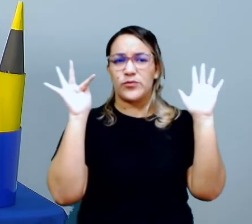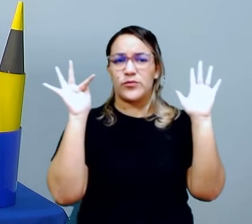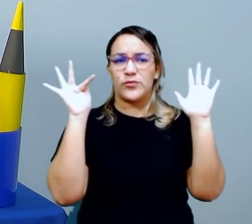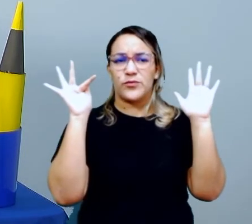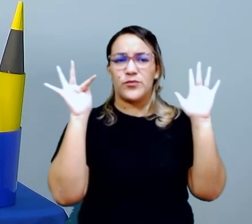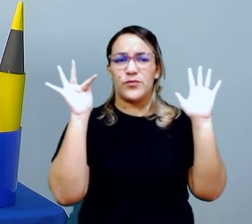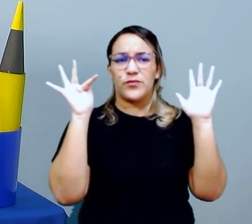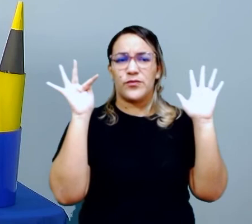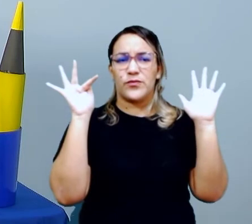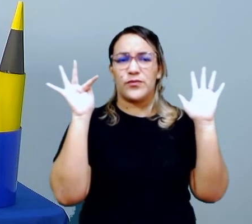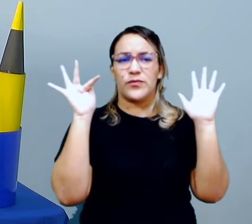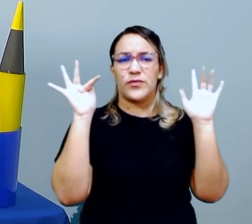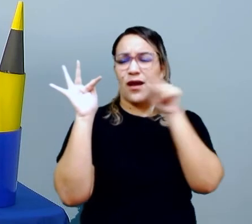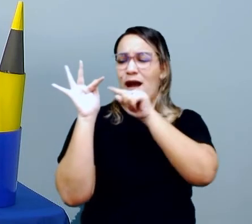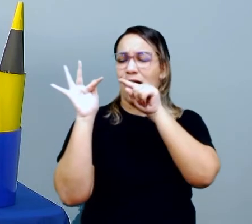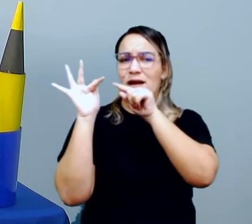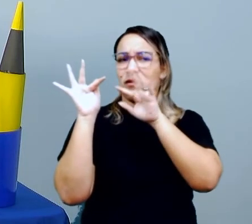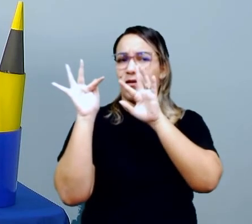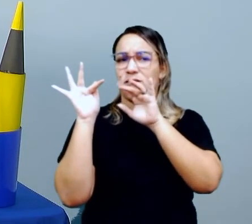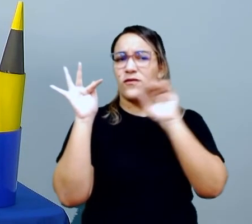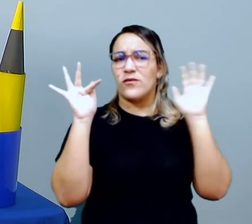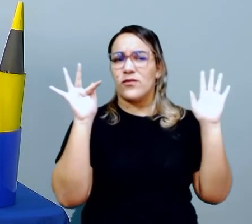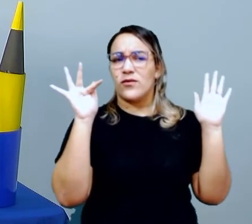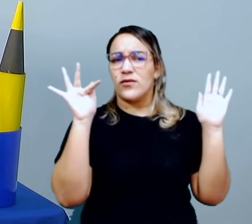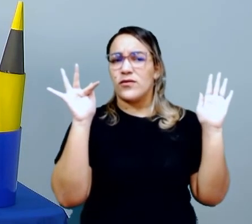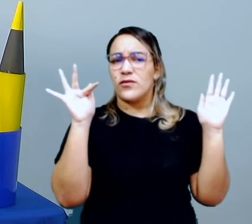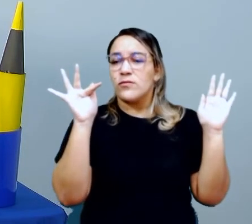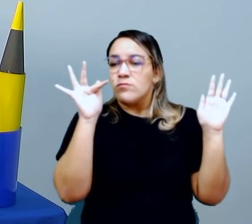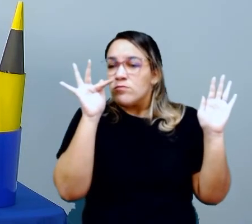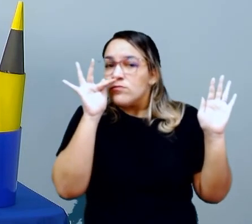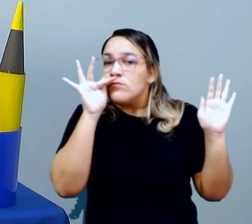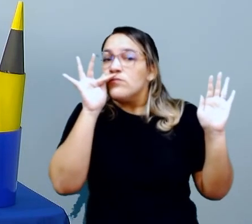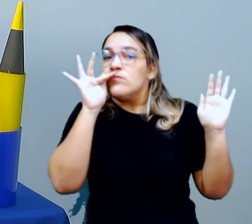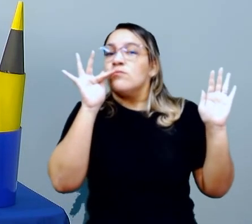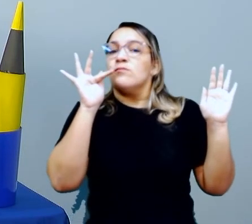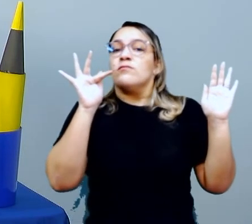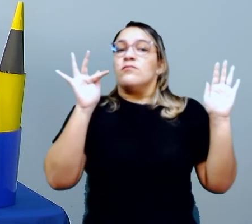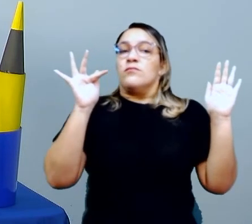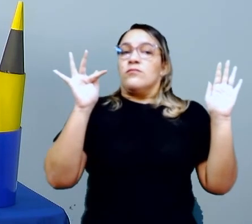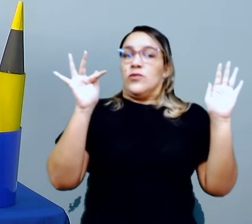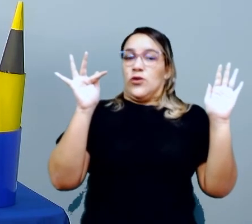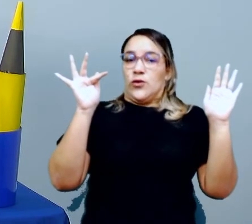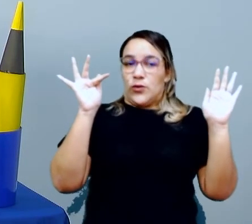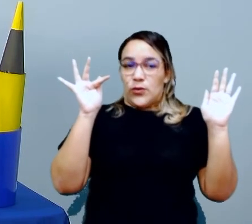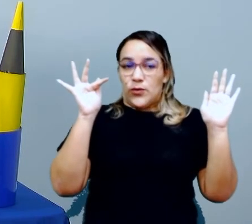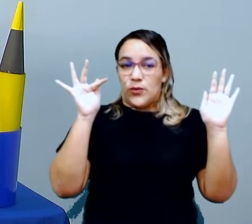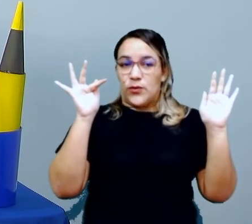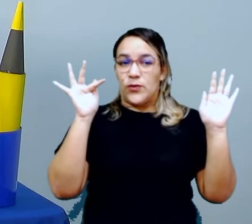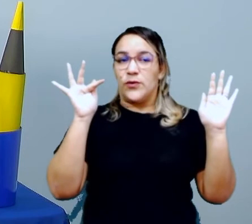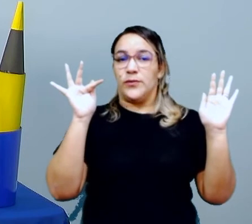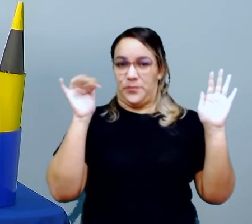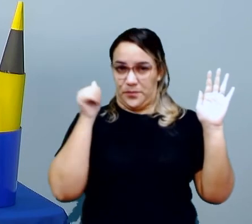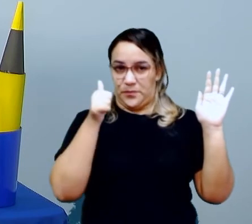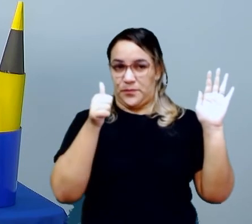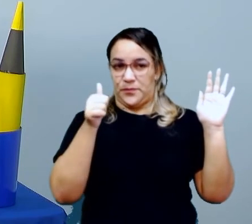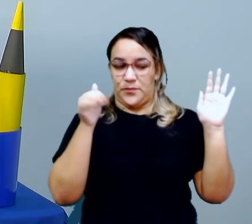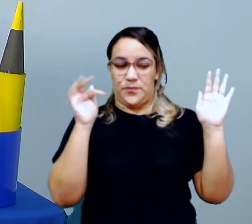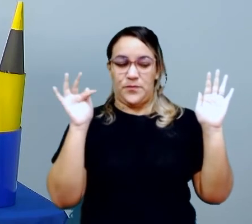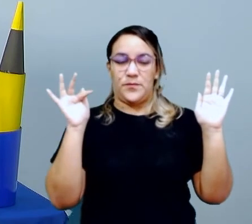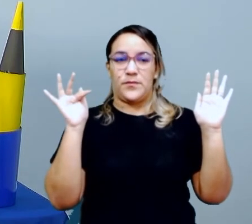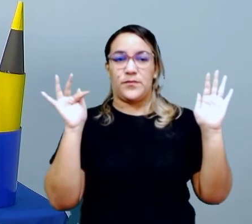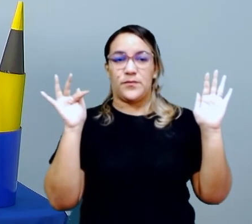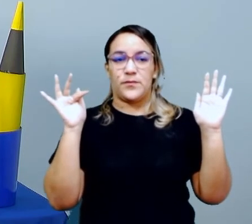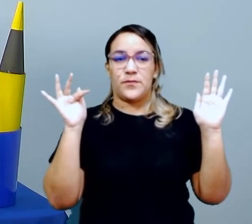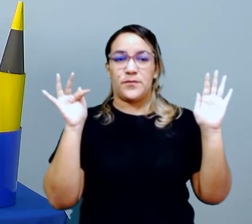lá, vamos fazer de conta. Aqui é uma flor, a gente vai cheirar a flor, vai dar um cheiro bem forte nesta flor, tá bom? E